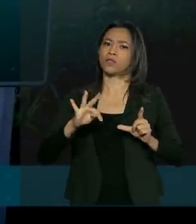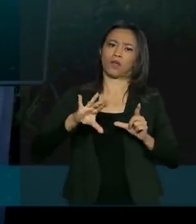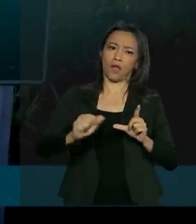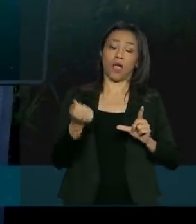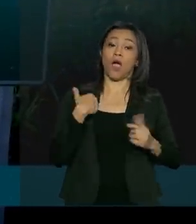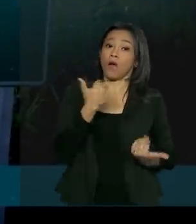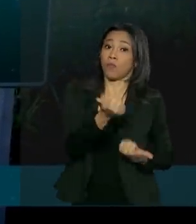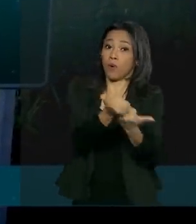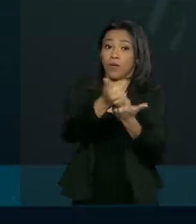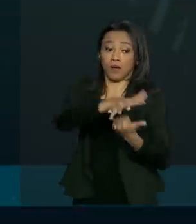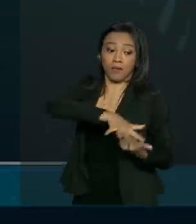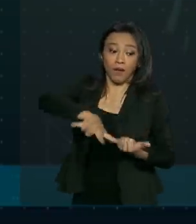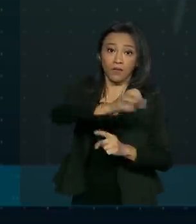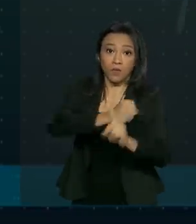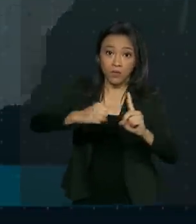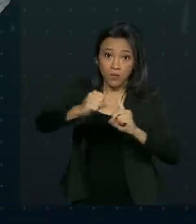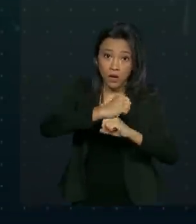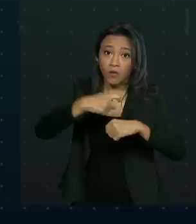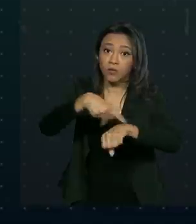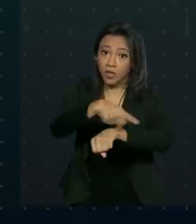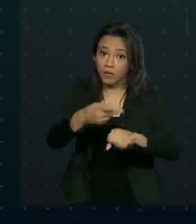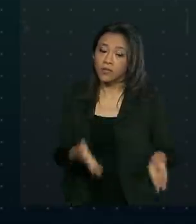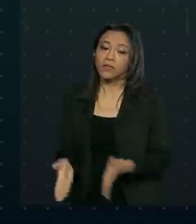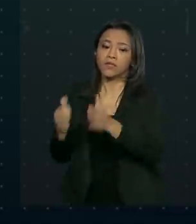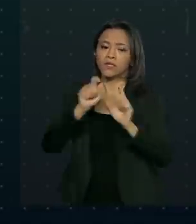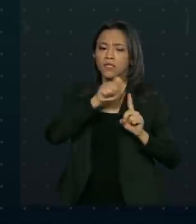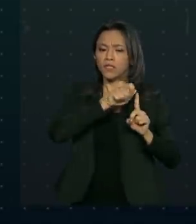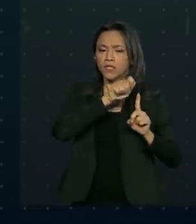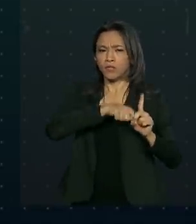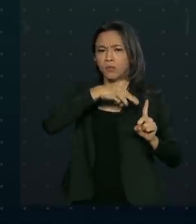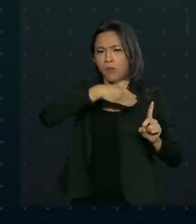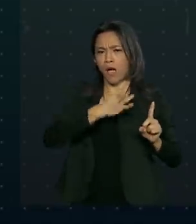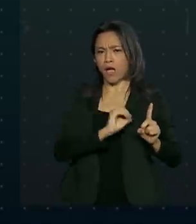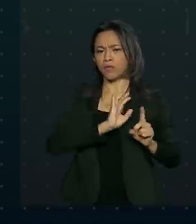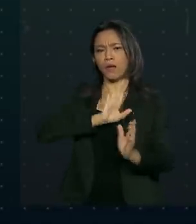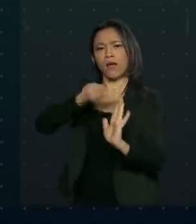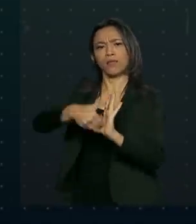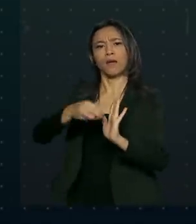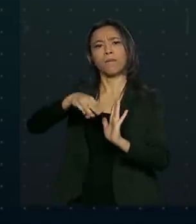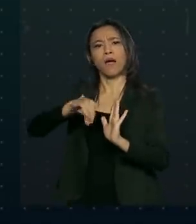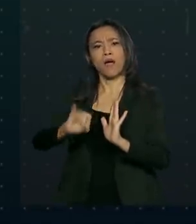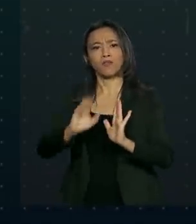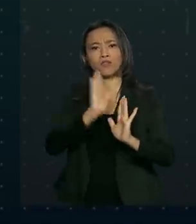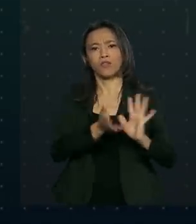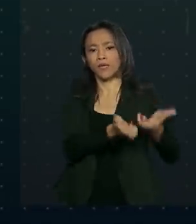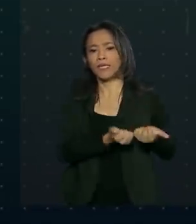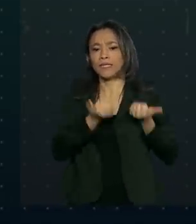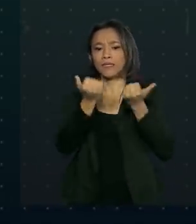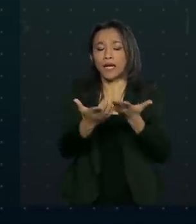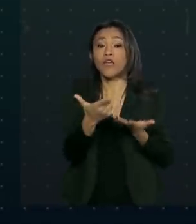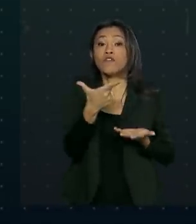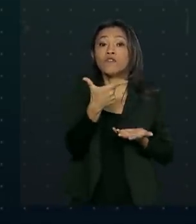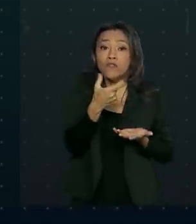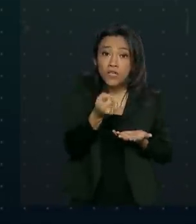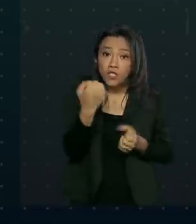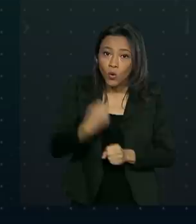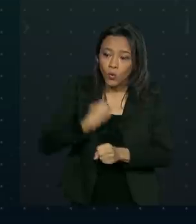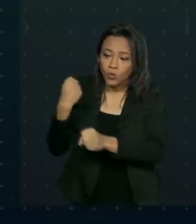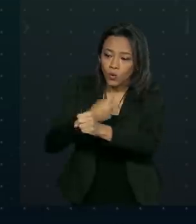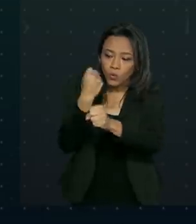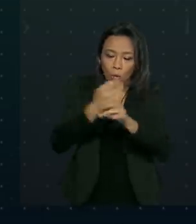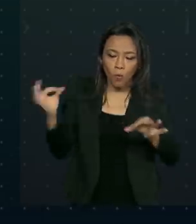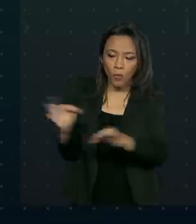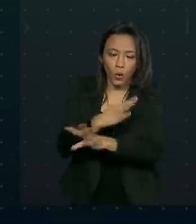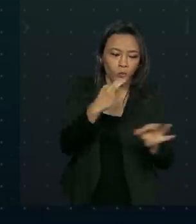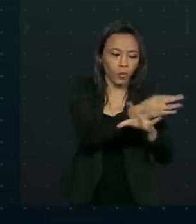do nosso país. De março a maio deste ano, durante a pandemia, foram entregues 20 obras de construção e